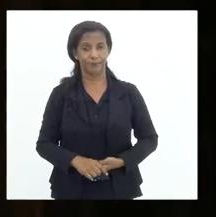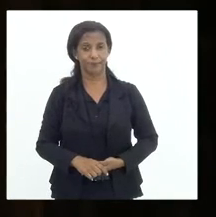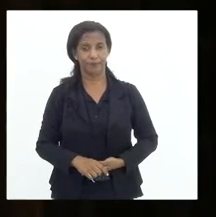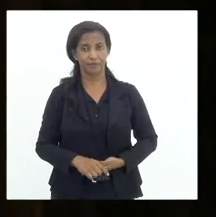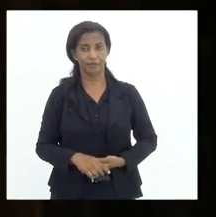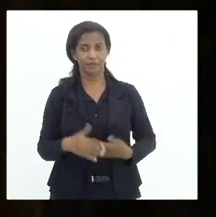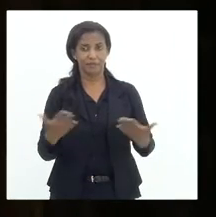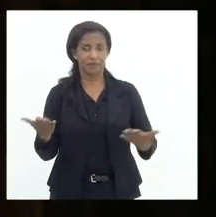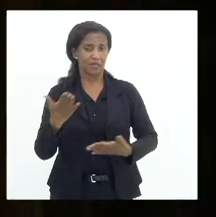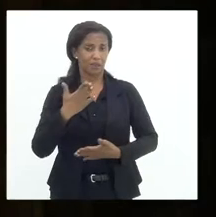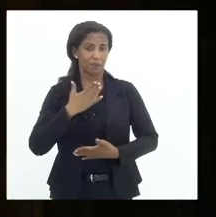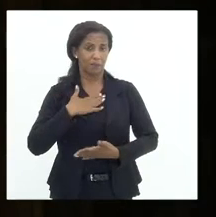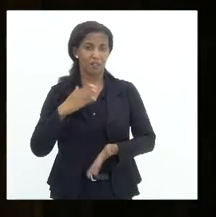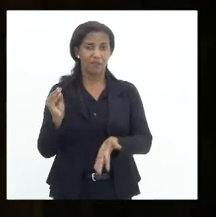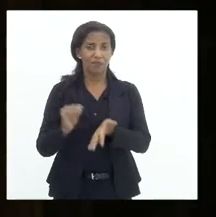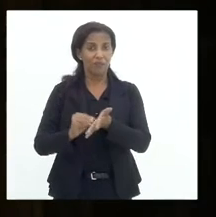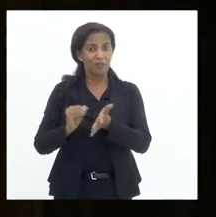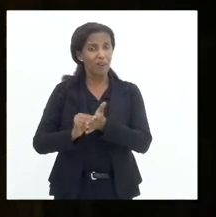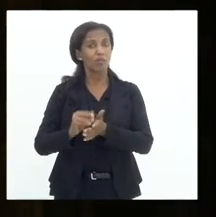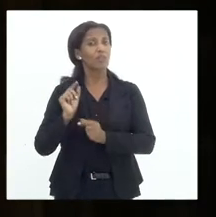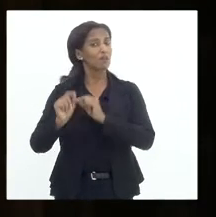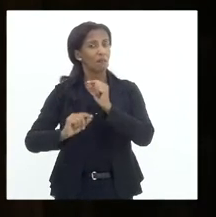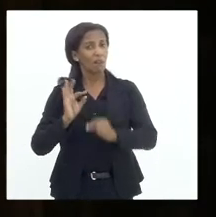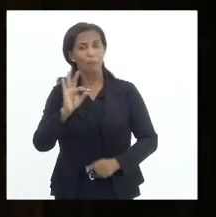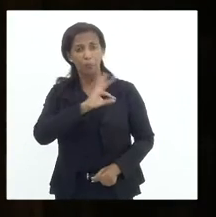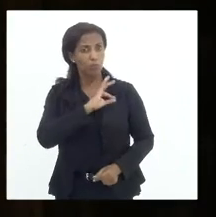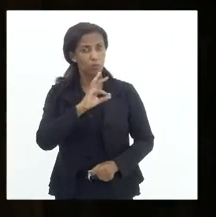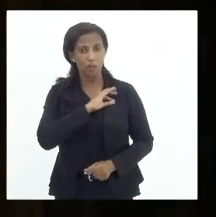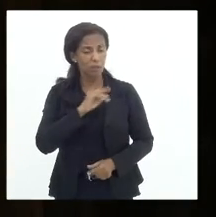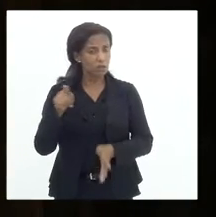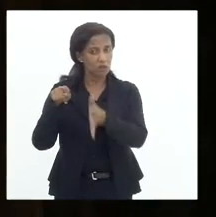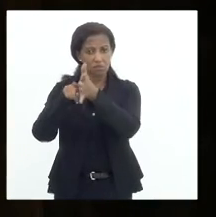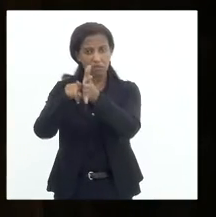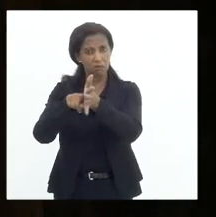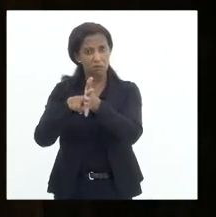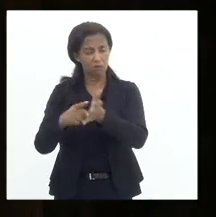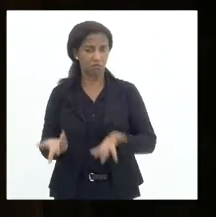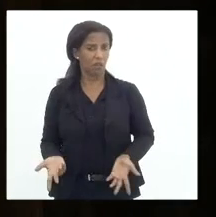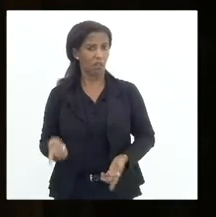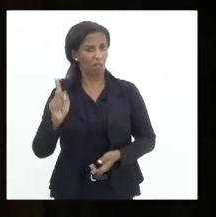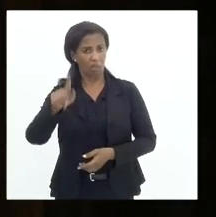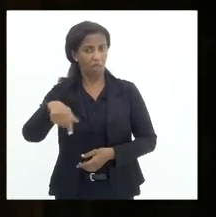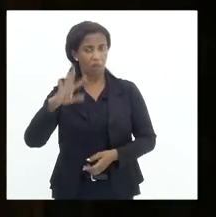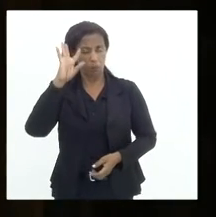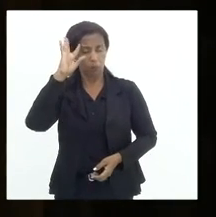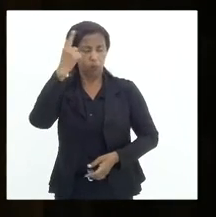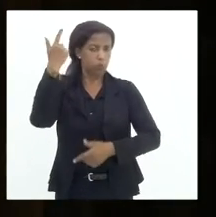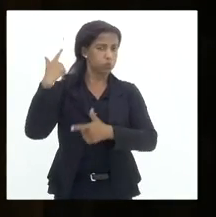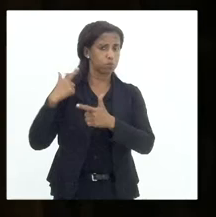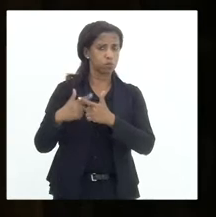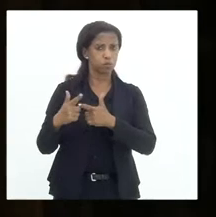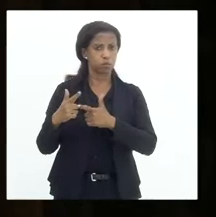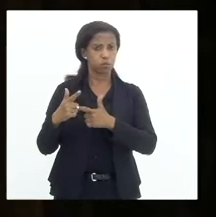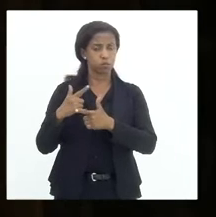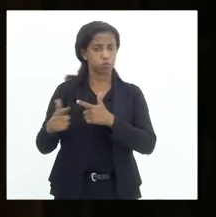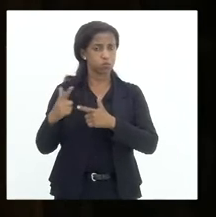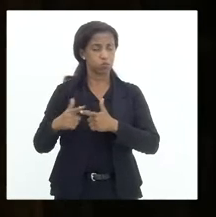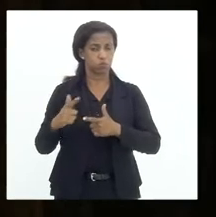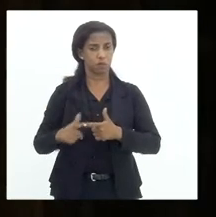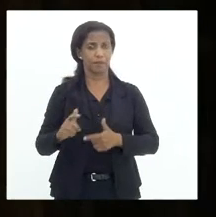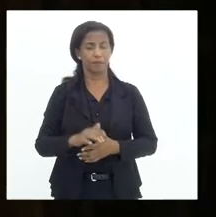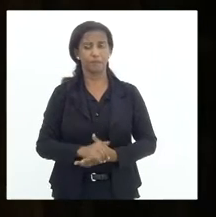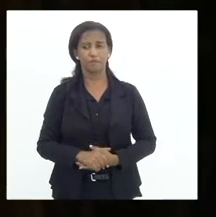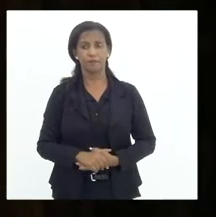então, para mim, isso é falta de polícia, falta de investigação. Esse que é o X das questões. Esse que é o X da questão.